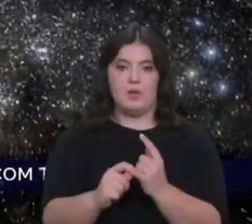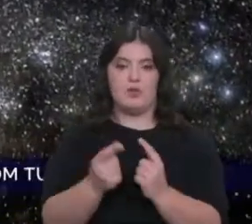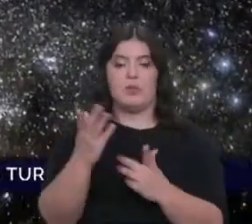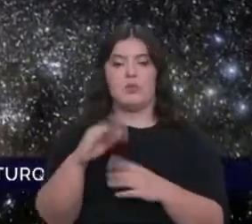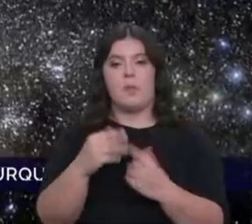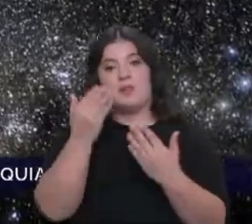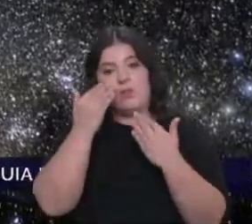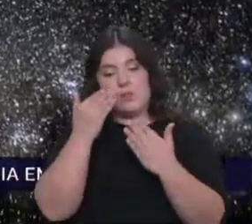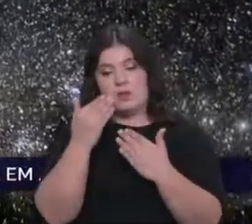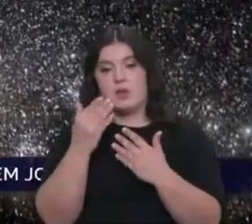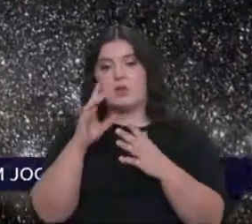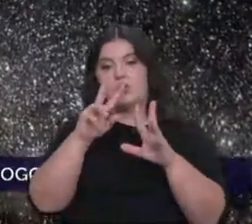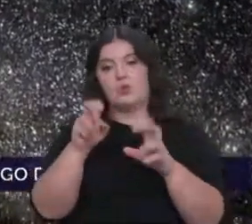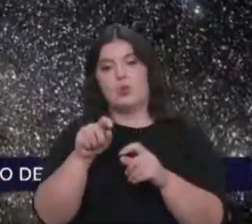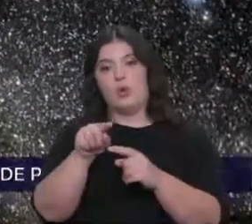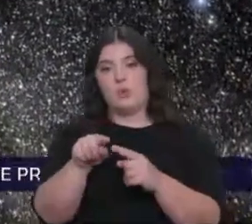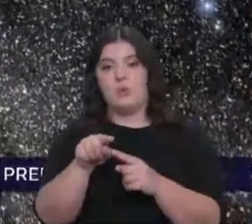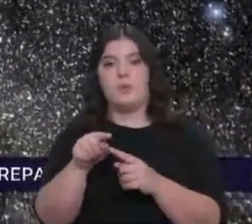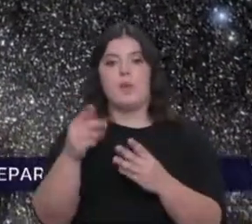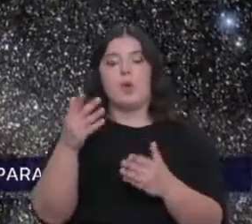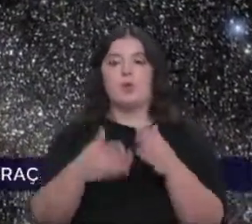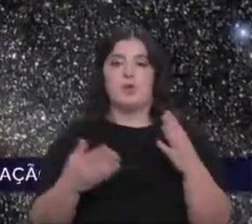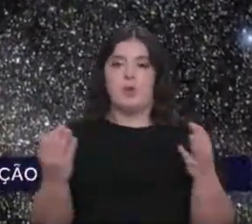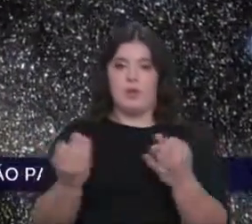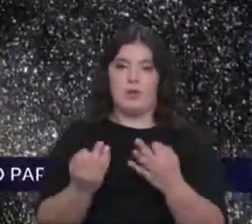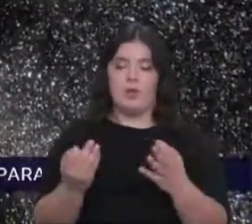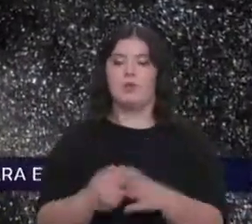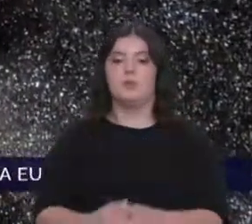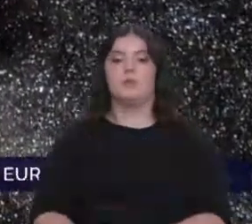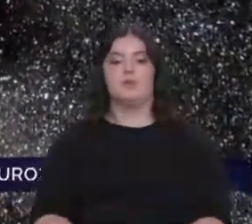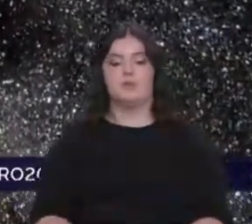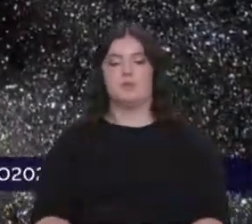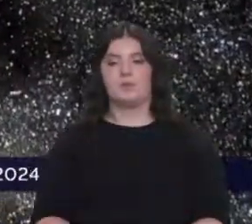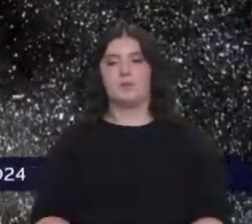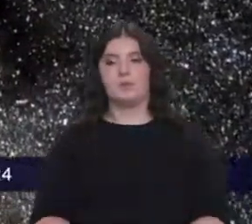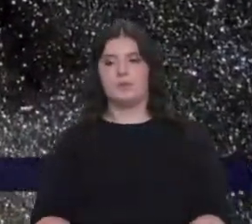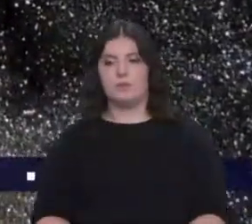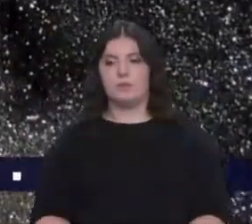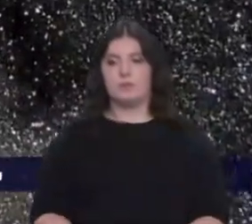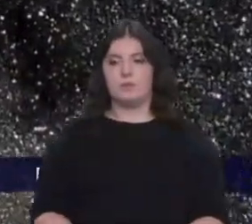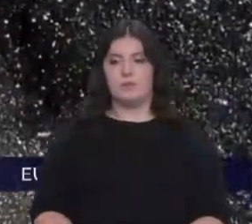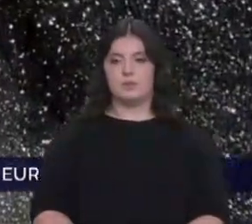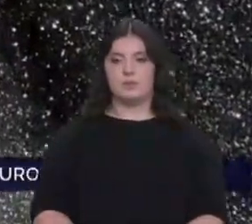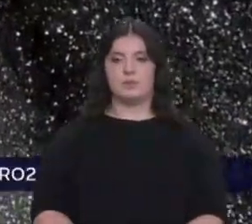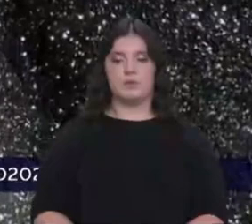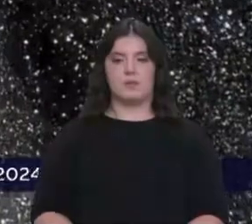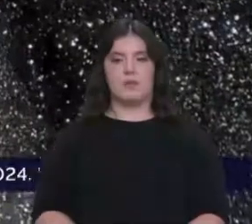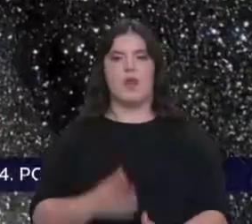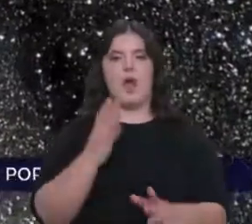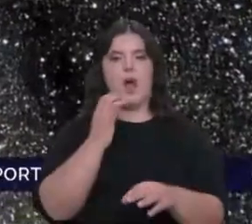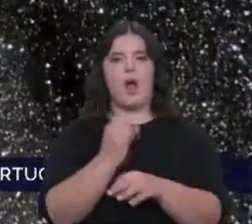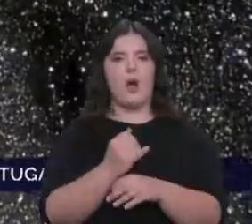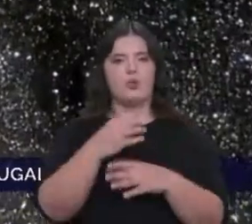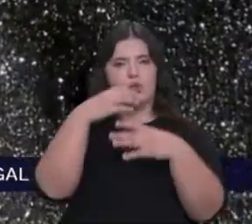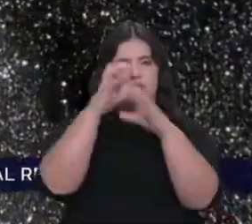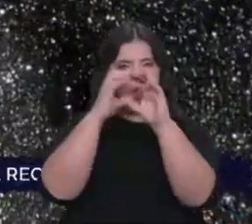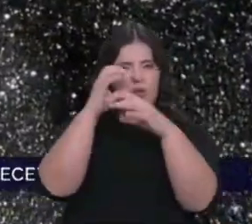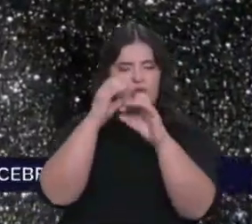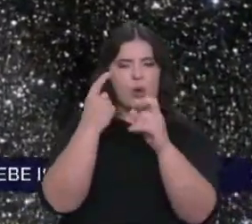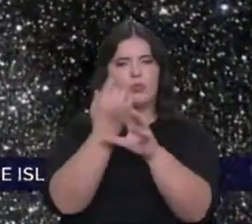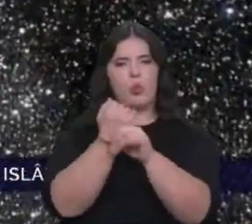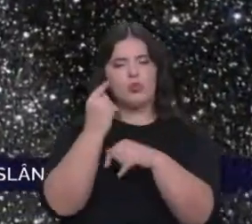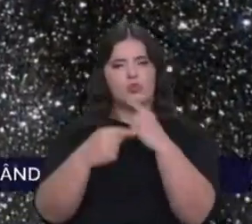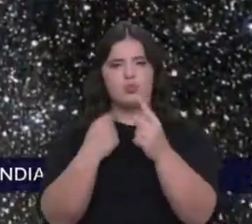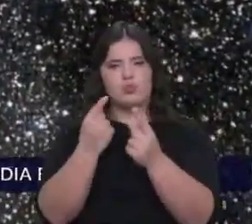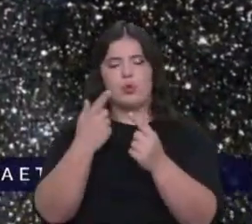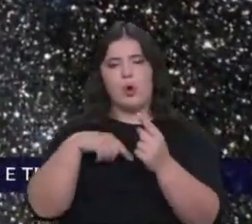dados sobre exatamente o que aconteceu. Ora, há outros tipos de telescópios, há outro tipo de instrumentação científica